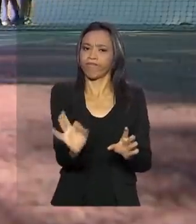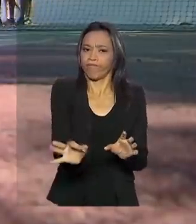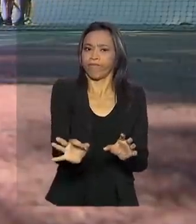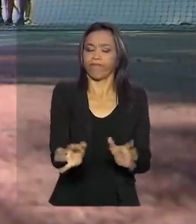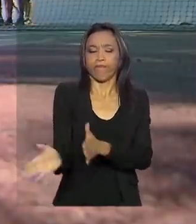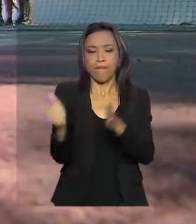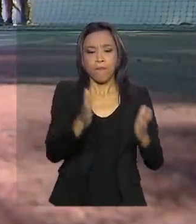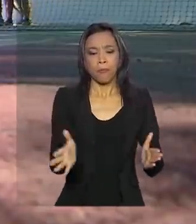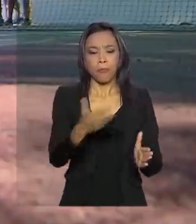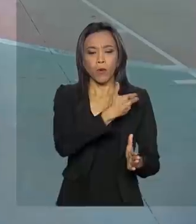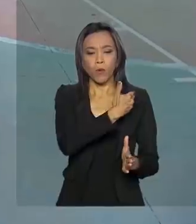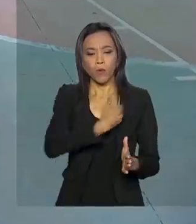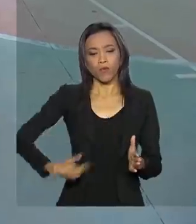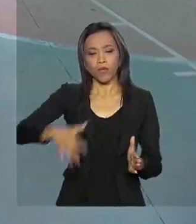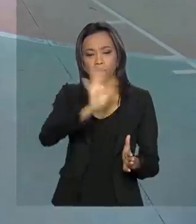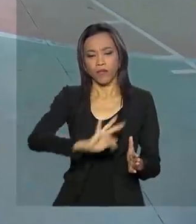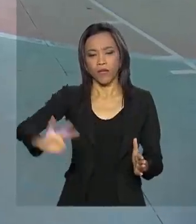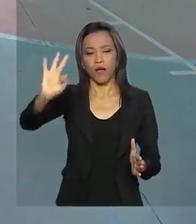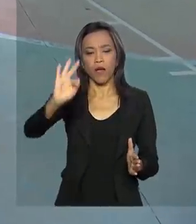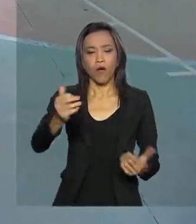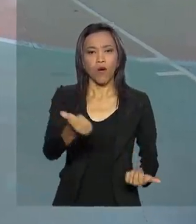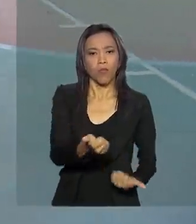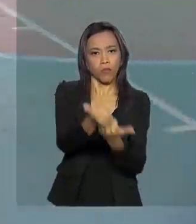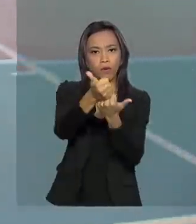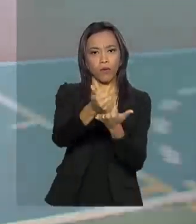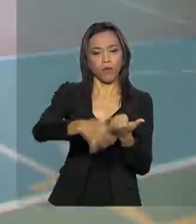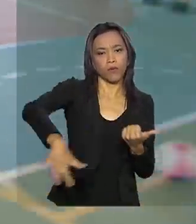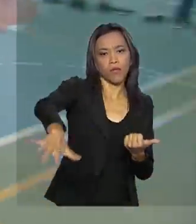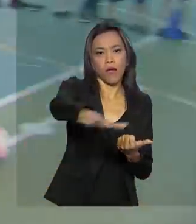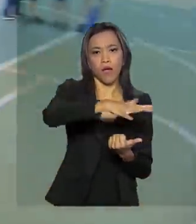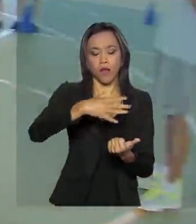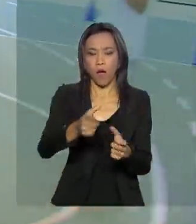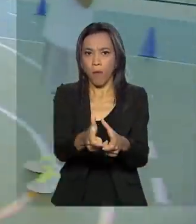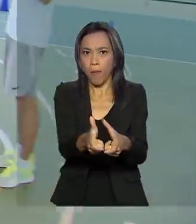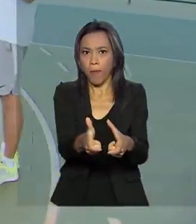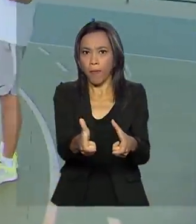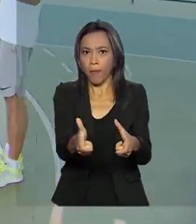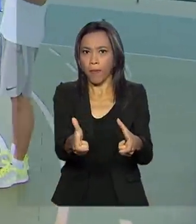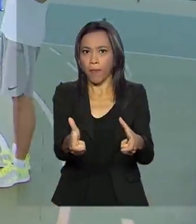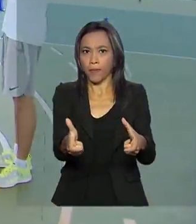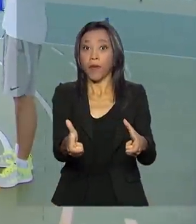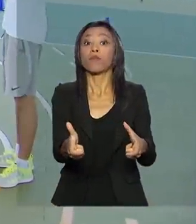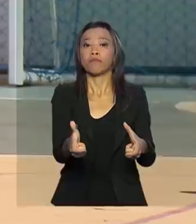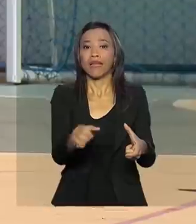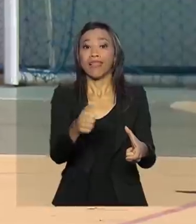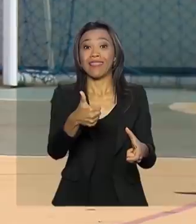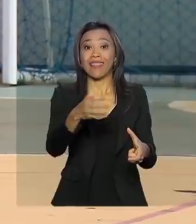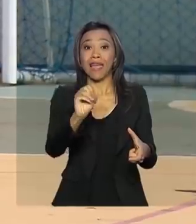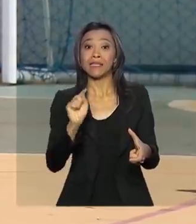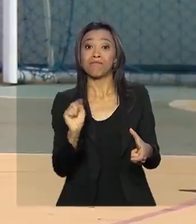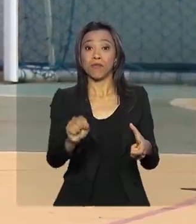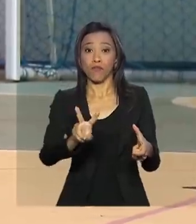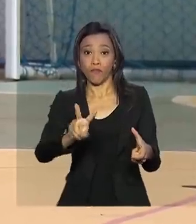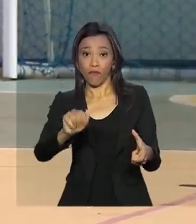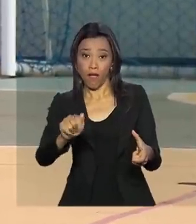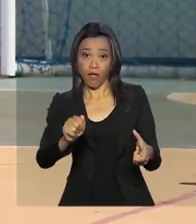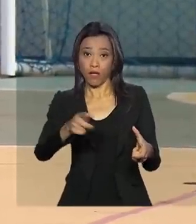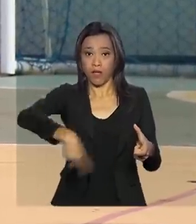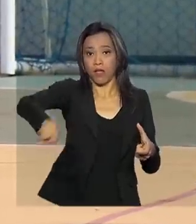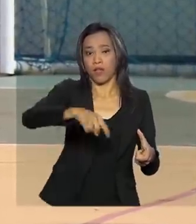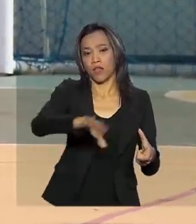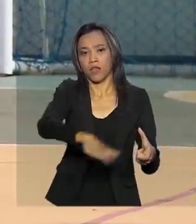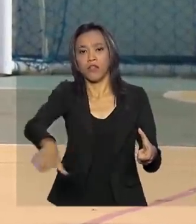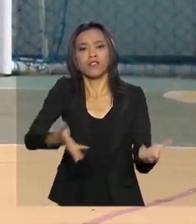fortaleceu o Profesp com um aumento no número de atendimentos. Serão mais de 10 mil vagas para jovens e crianças